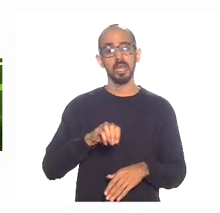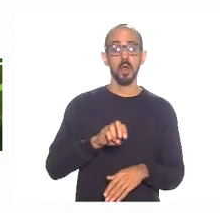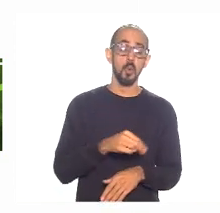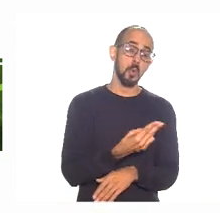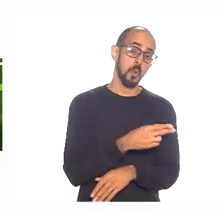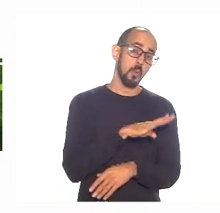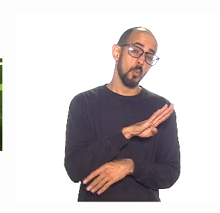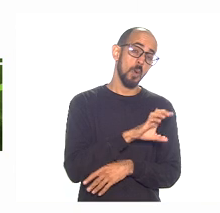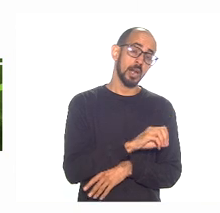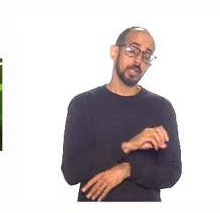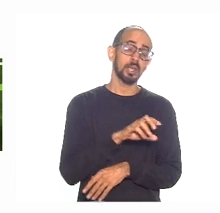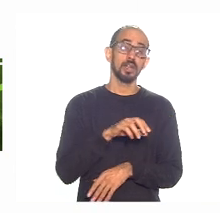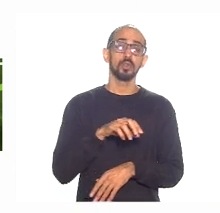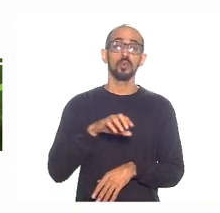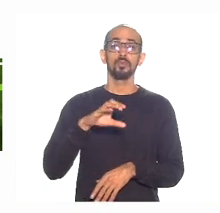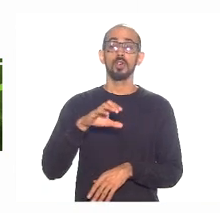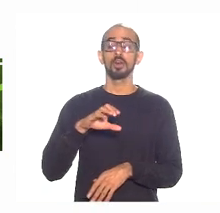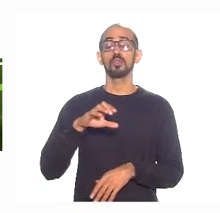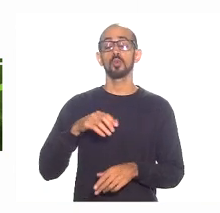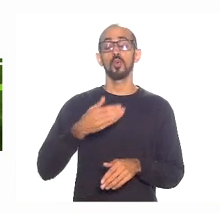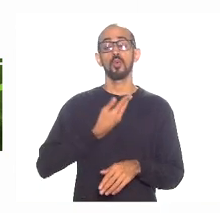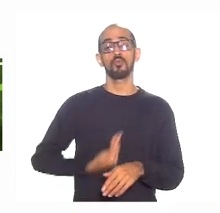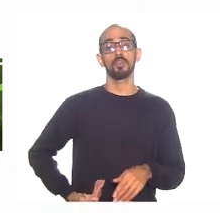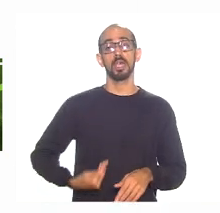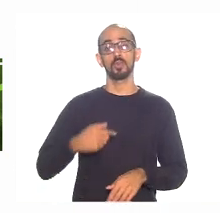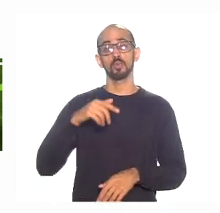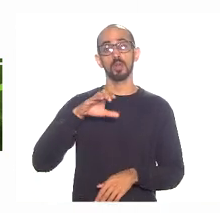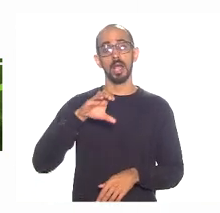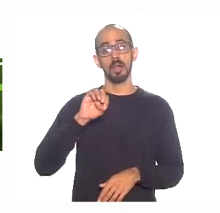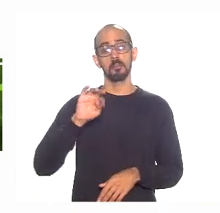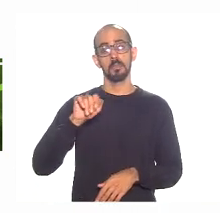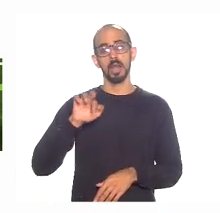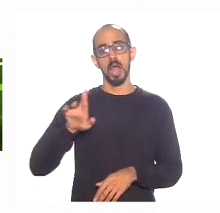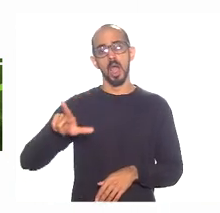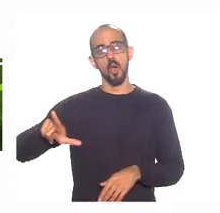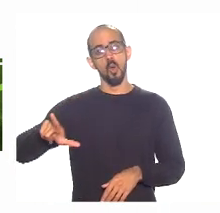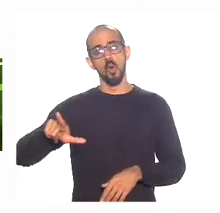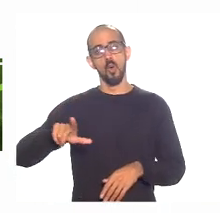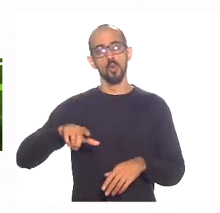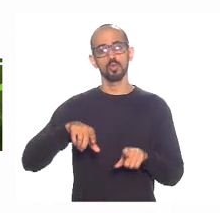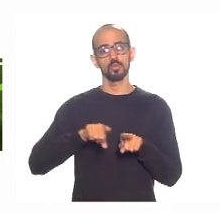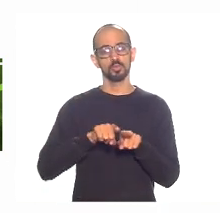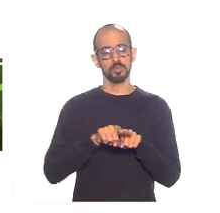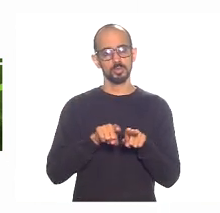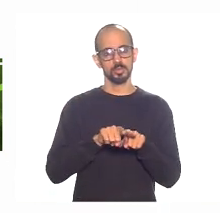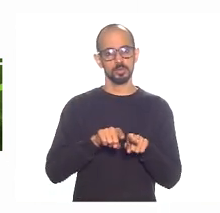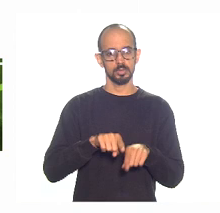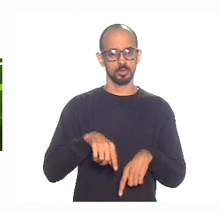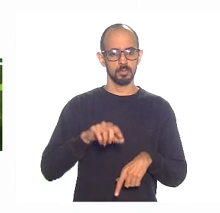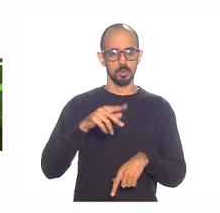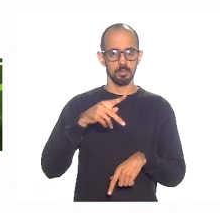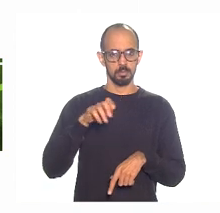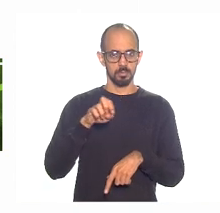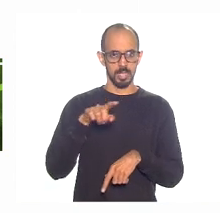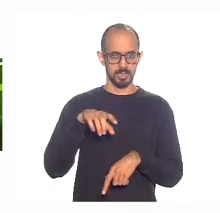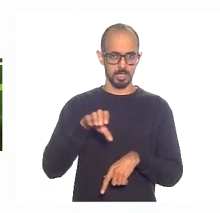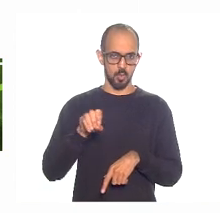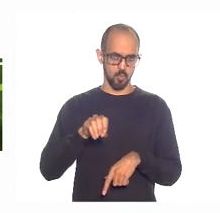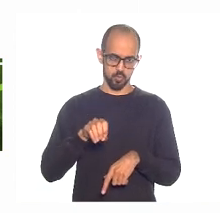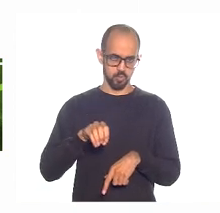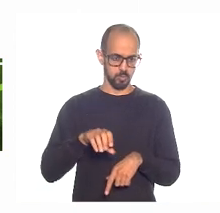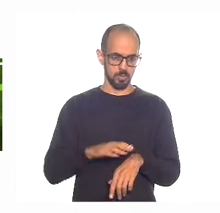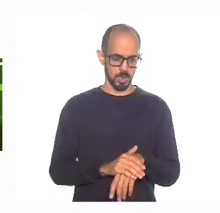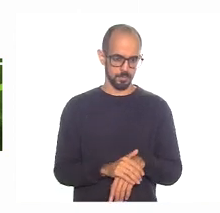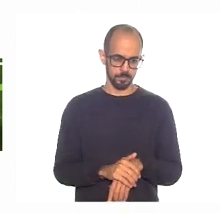Cabral-Pesão. Tinha ali também a questão da cesta básica. Então, a crise do Rio não é derivada de incentivos fiscais. Os